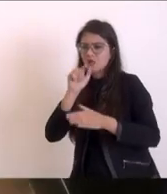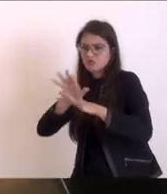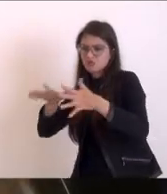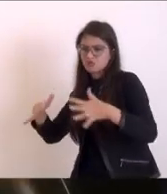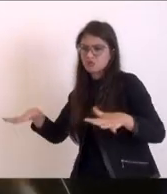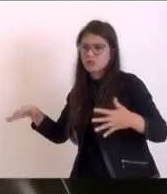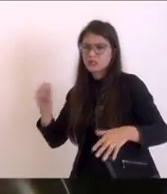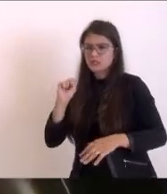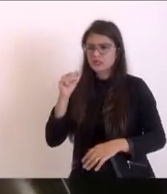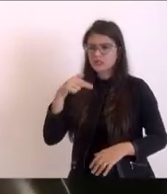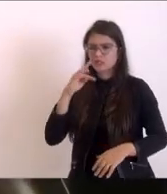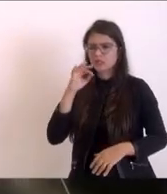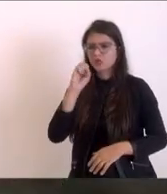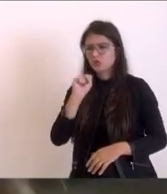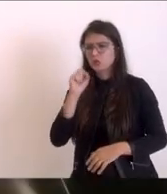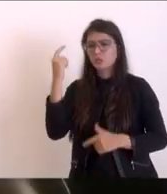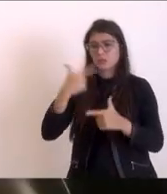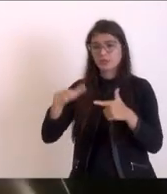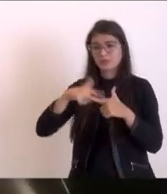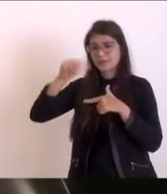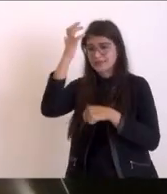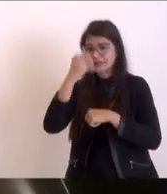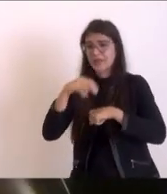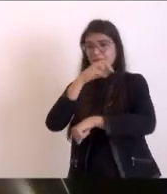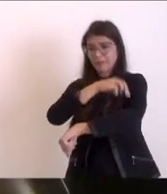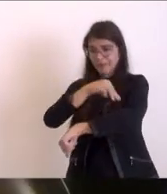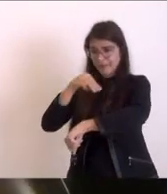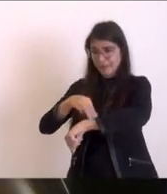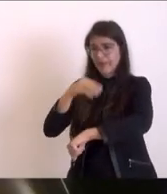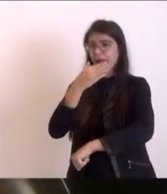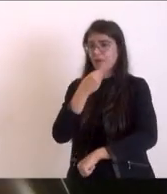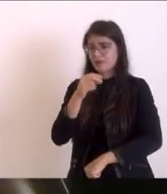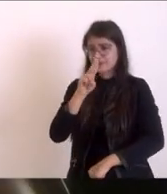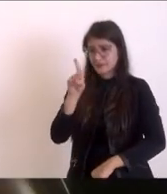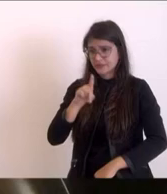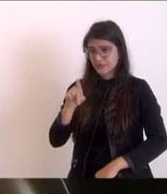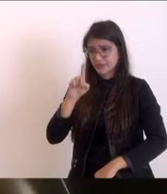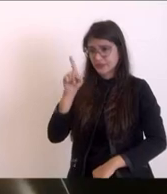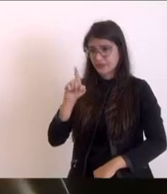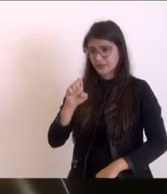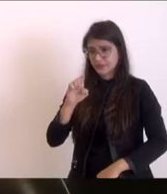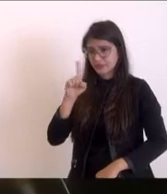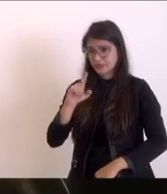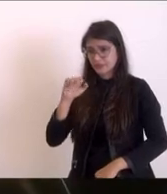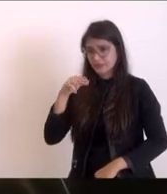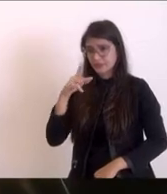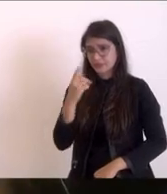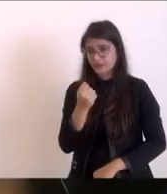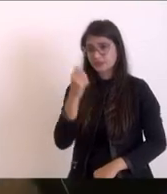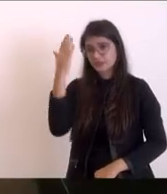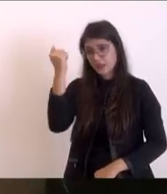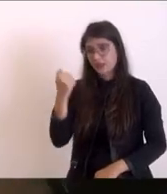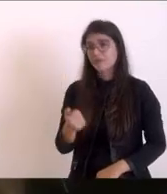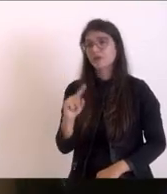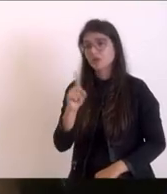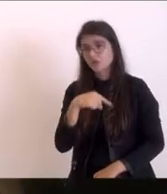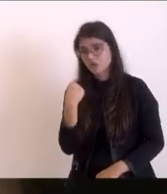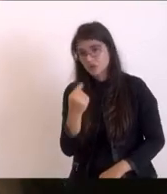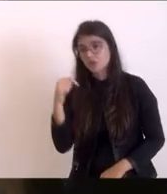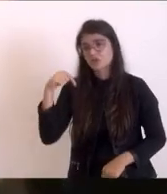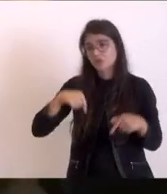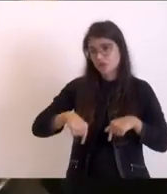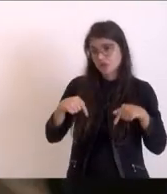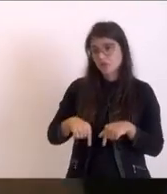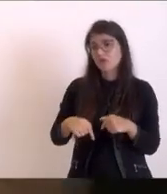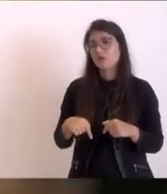municípios daqui, como o Macaé. Zezinha sabe muito bem disso, tem essa responsabilidade, ele sabe. E nós, agora, que somos a geração